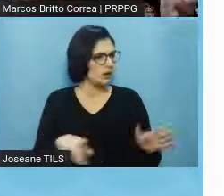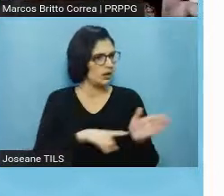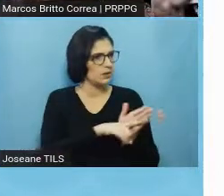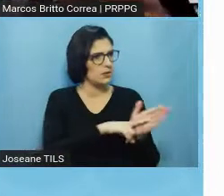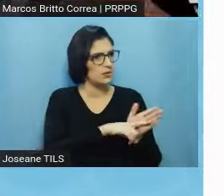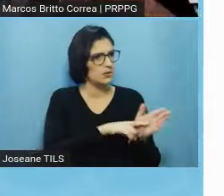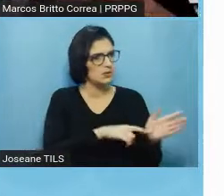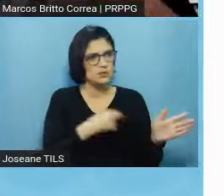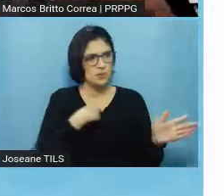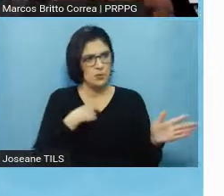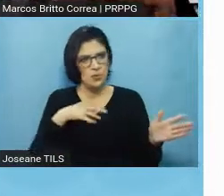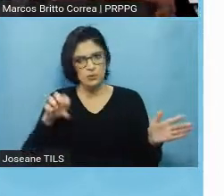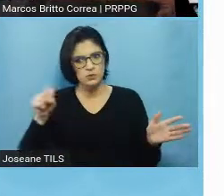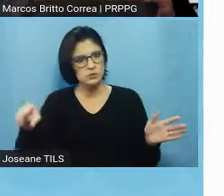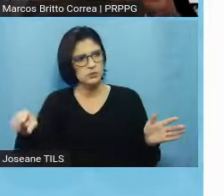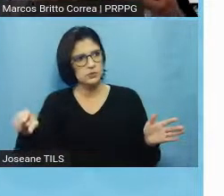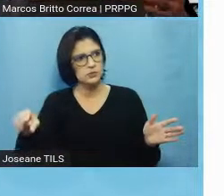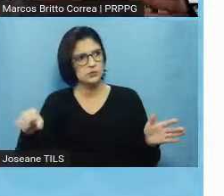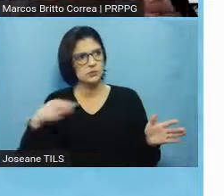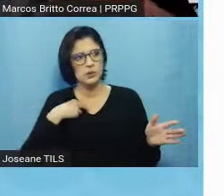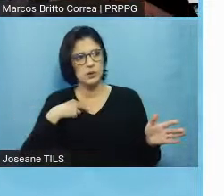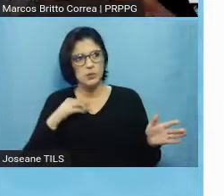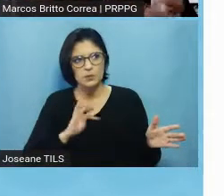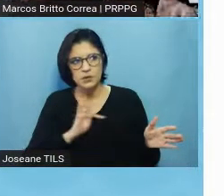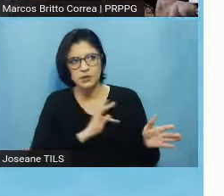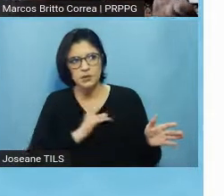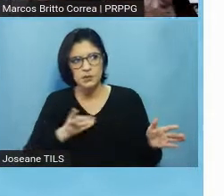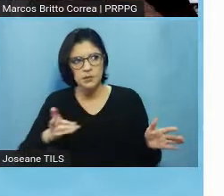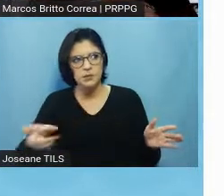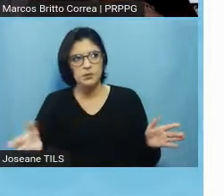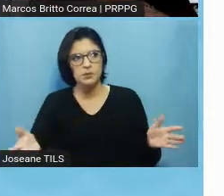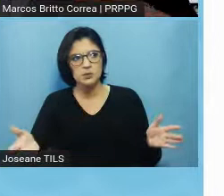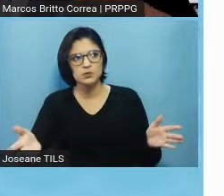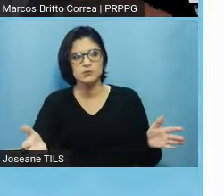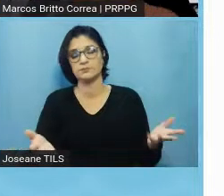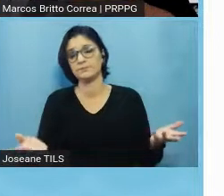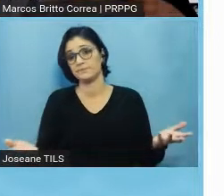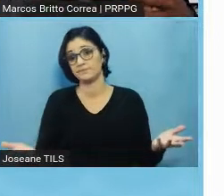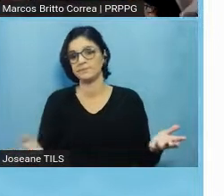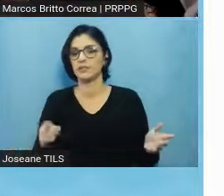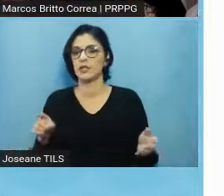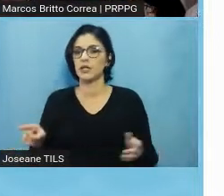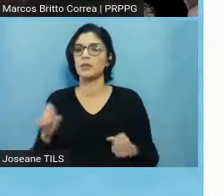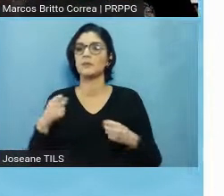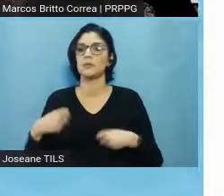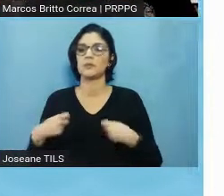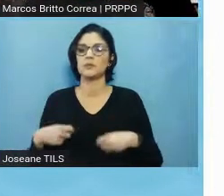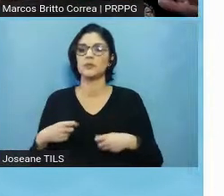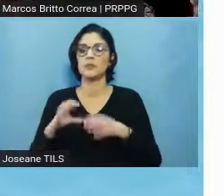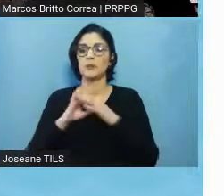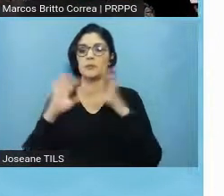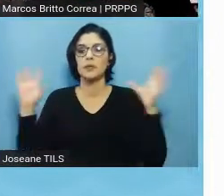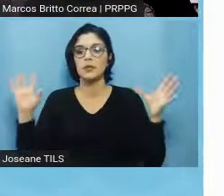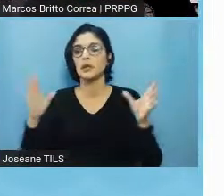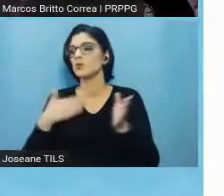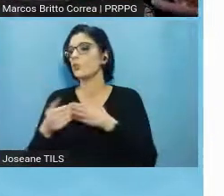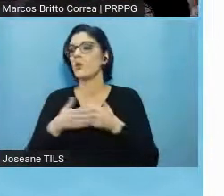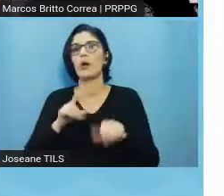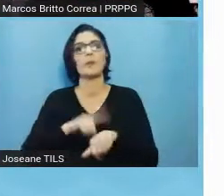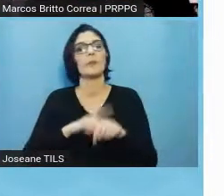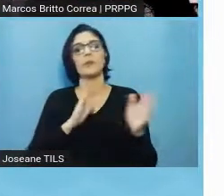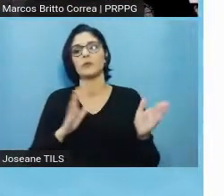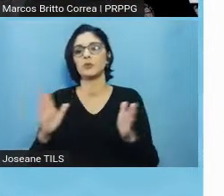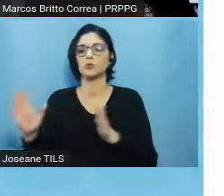recusar sem nenhuma consequência, ter liberdade de retirar o consentimento em qualquer fase da pesquisa, então se algum participante, por algum motivo,